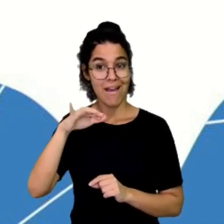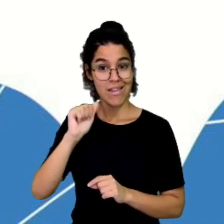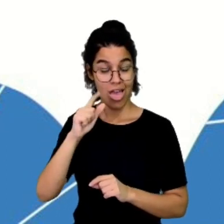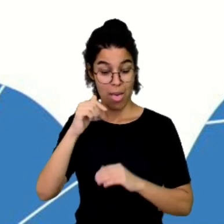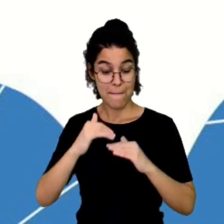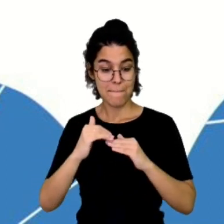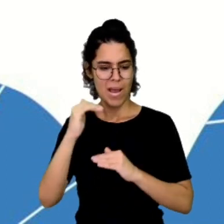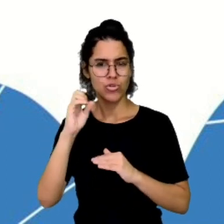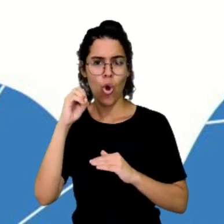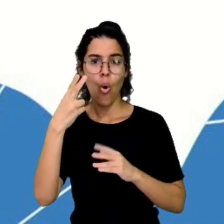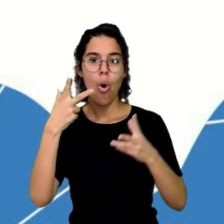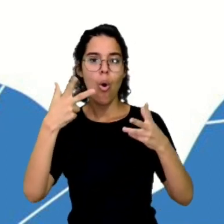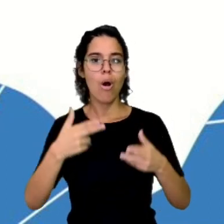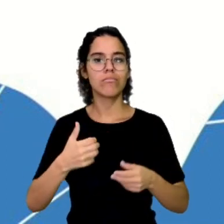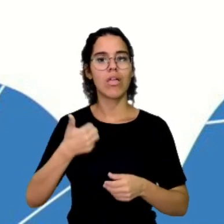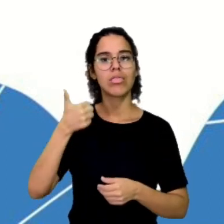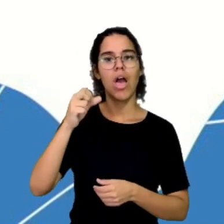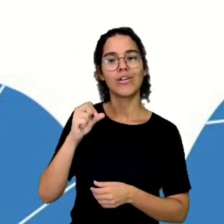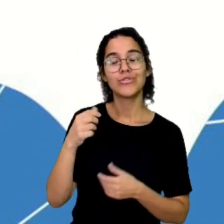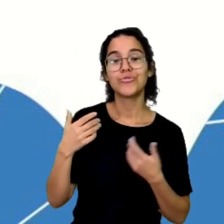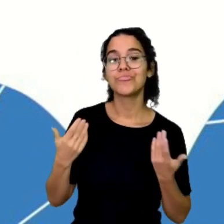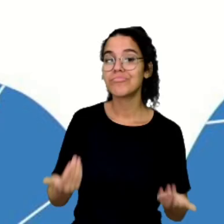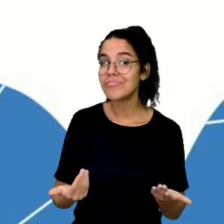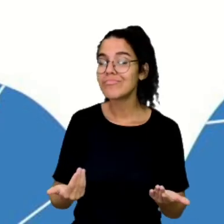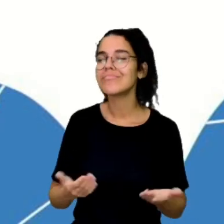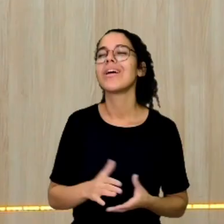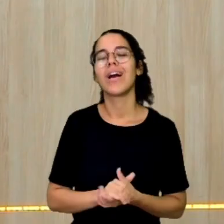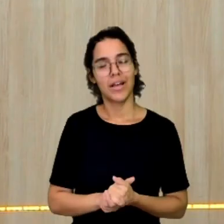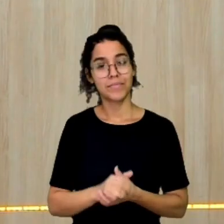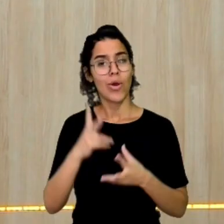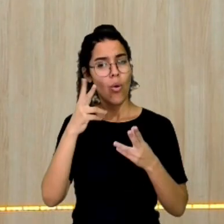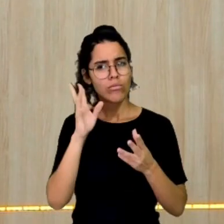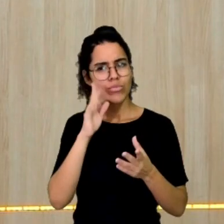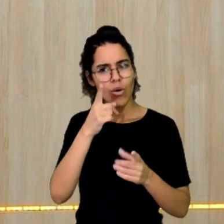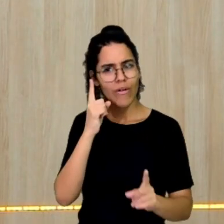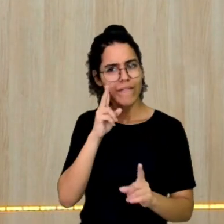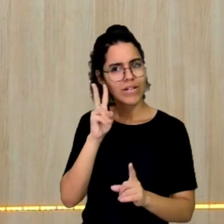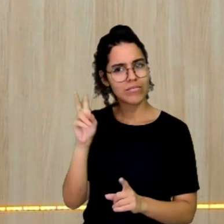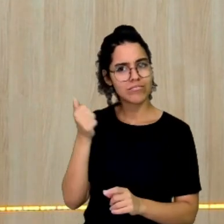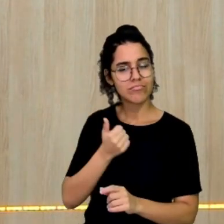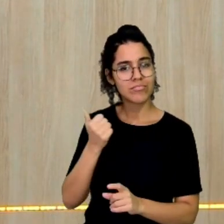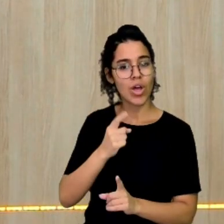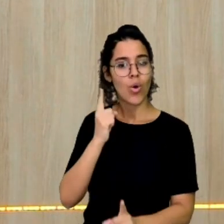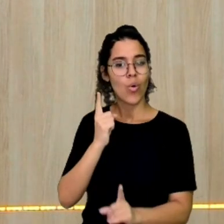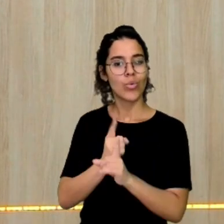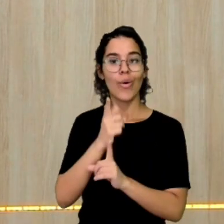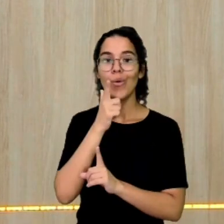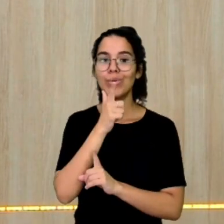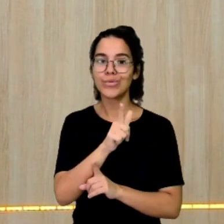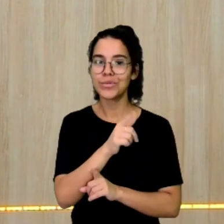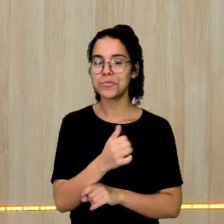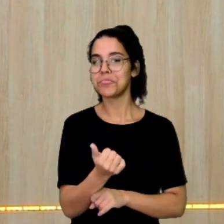igual que 10 anos. Justamente o que a gente acabou de identificar aqui na expressão que a gente acabou